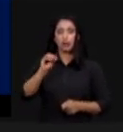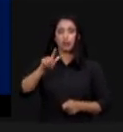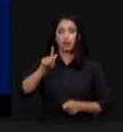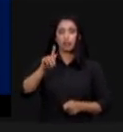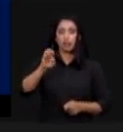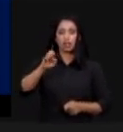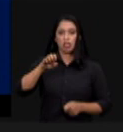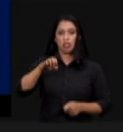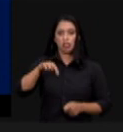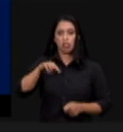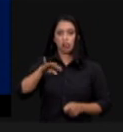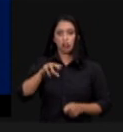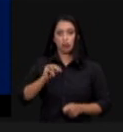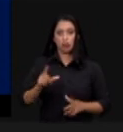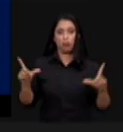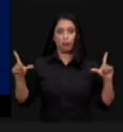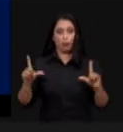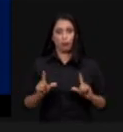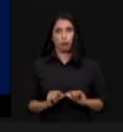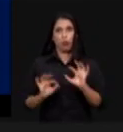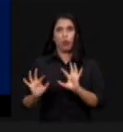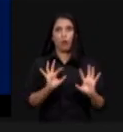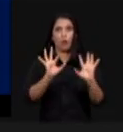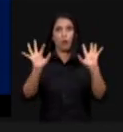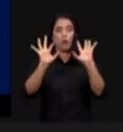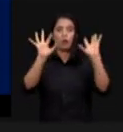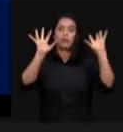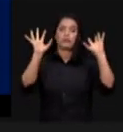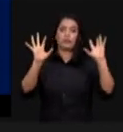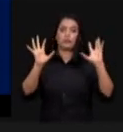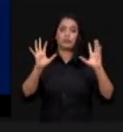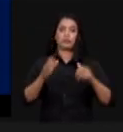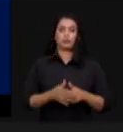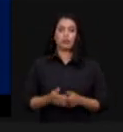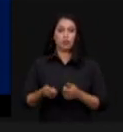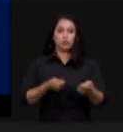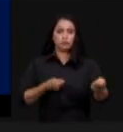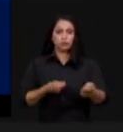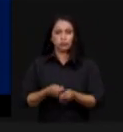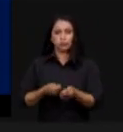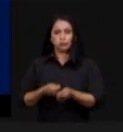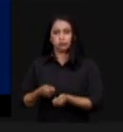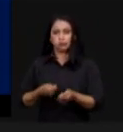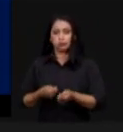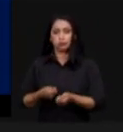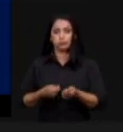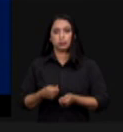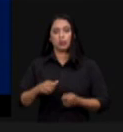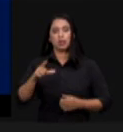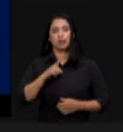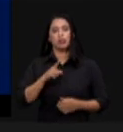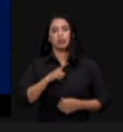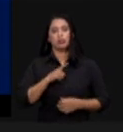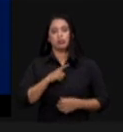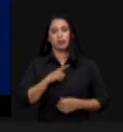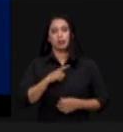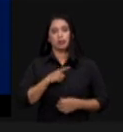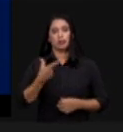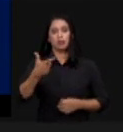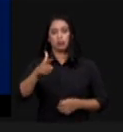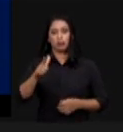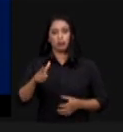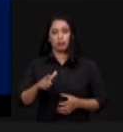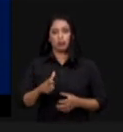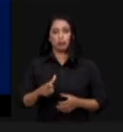100 milhões de toneladas de redução de gás de efeito estufa. Os fertilizantes nitrogenados, eles ainda lixiviam para os corpos hídricos